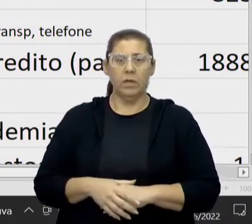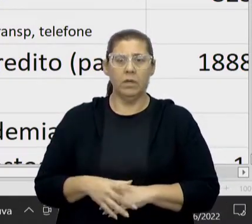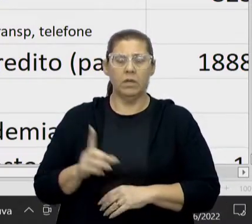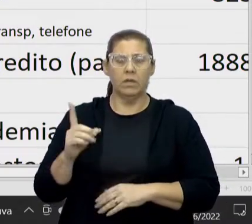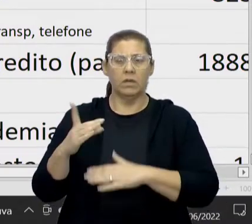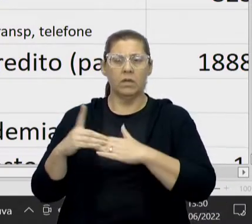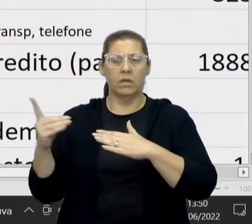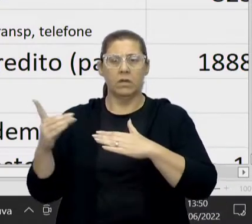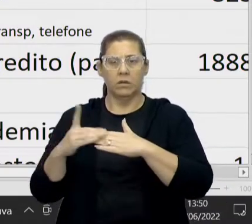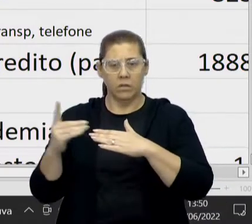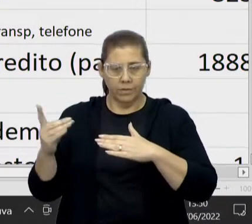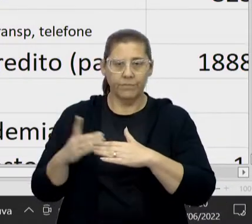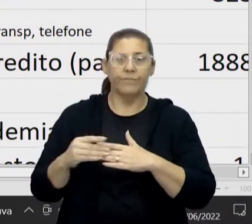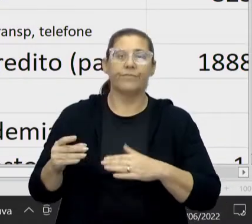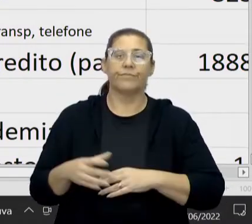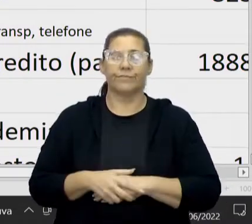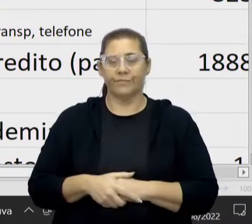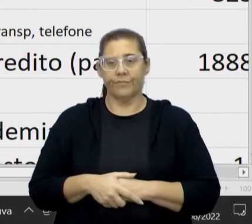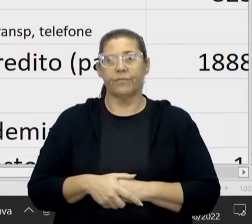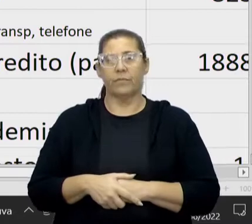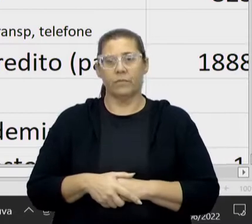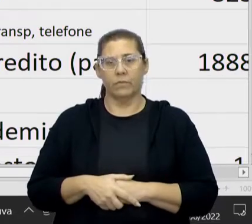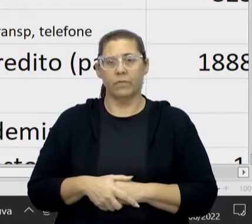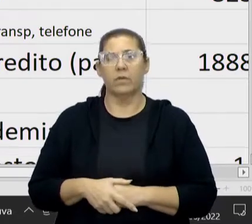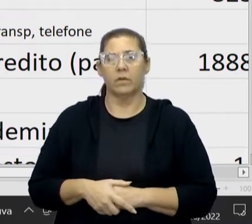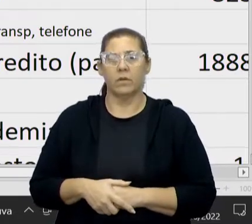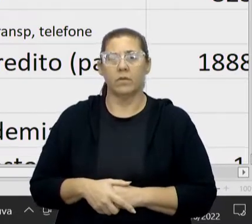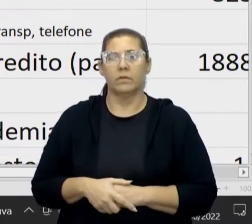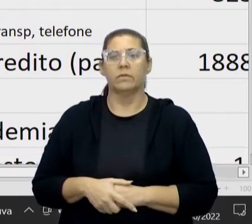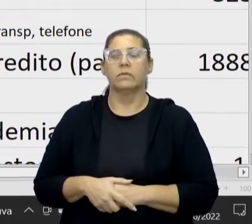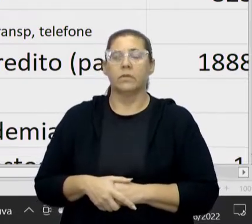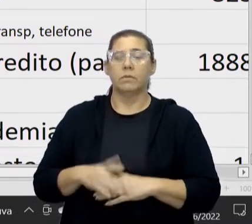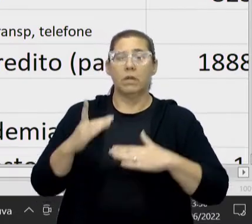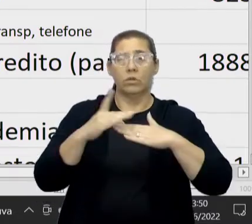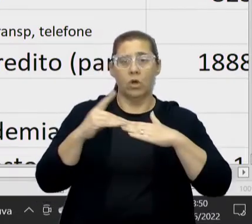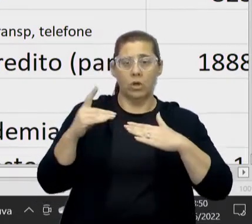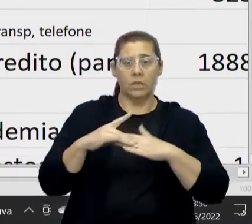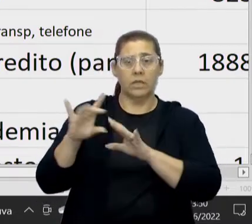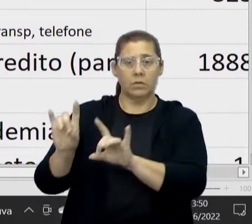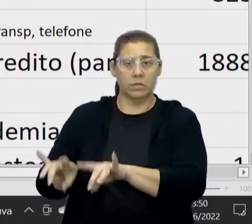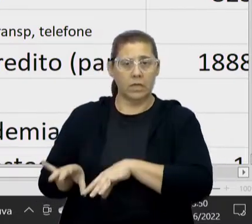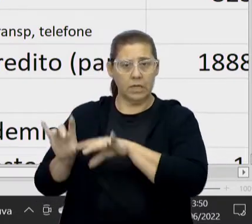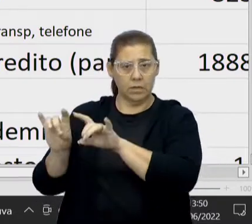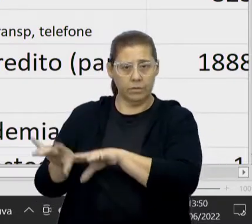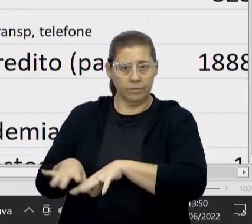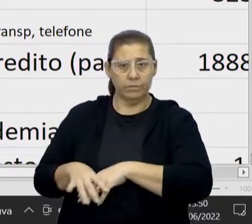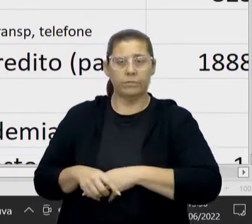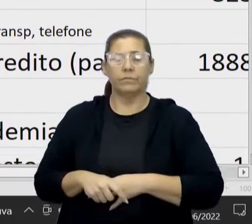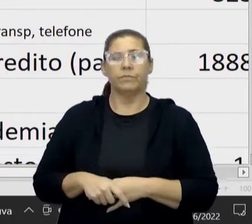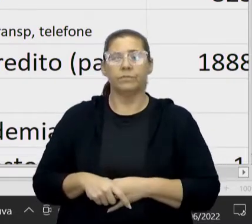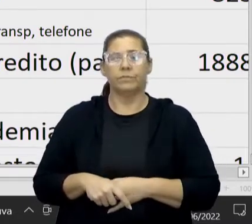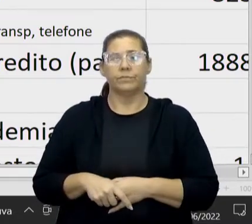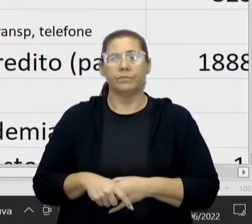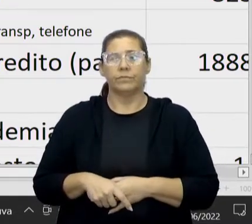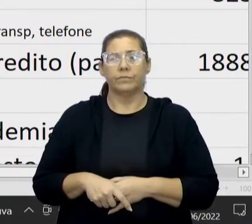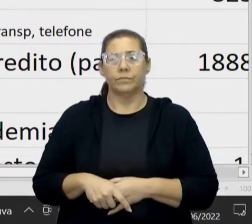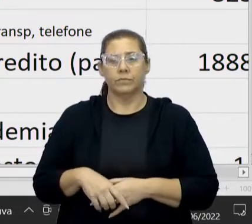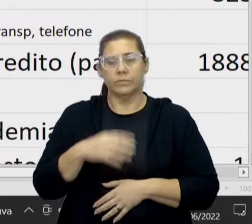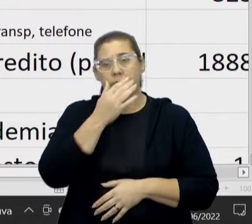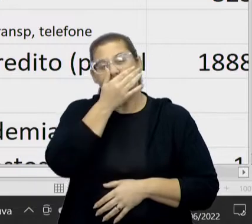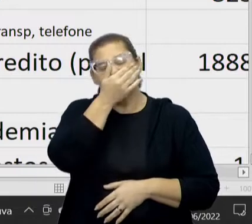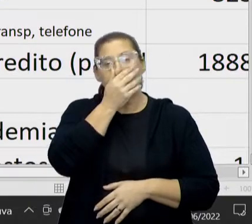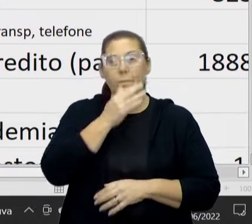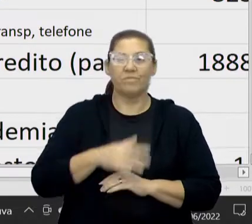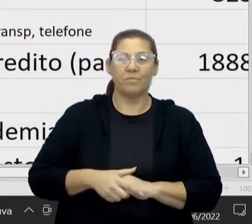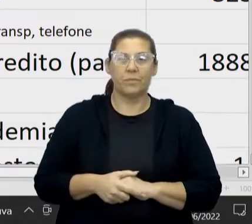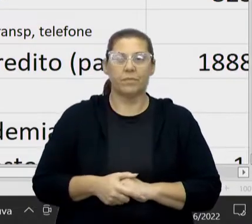é lido como AU, de Austrália. AU e cifrão. 3